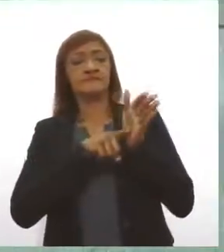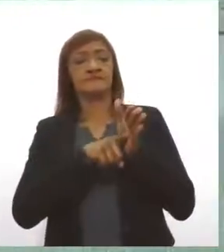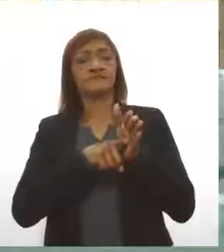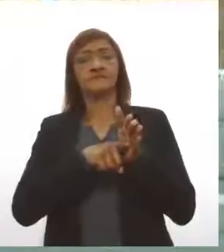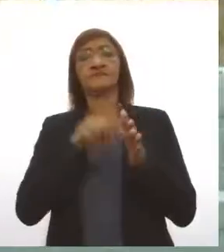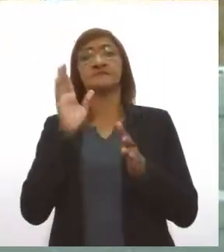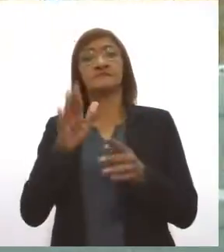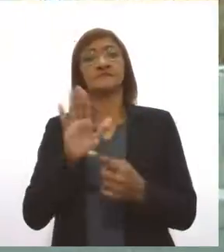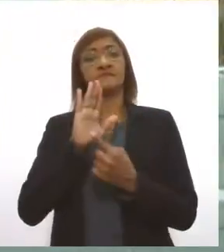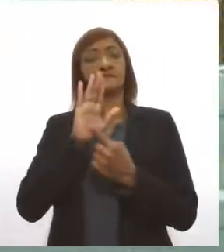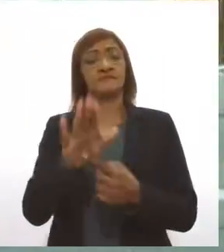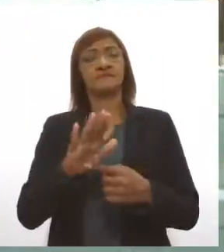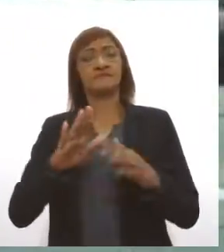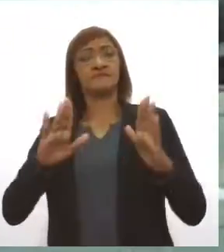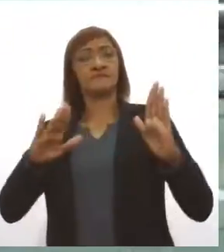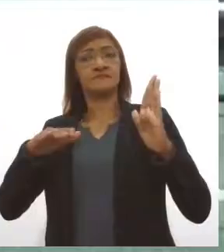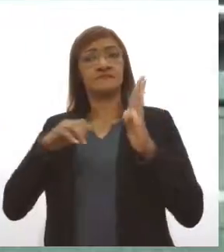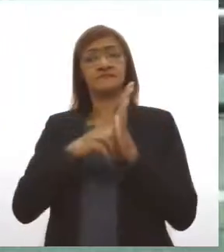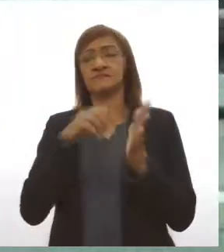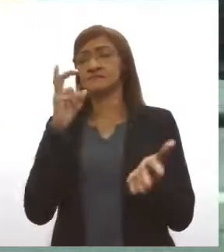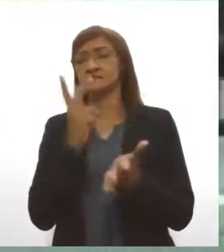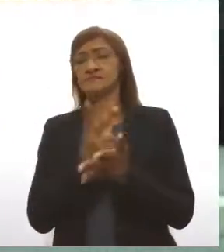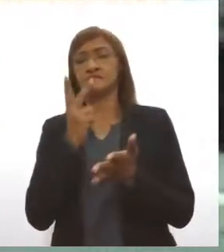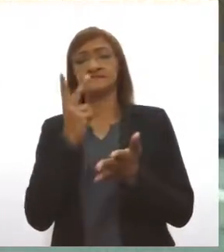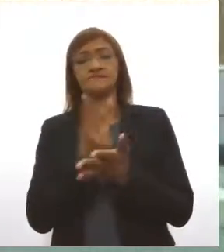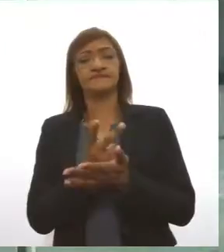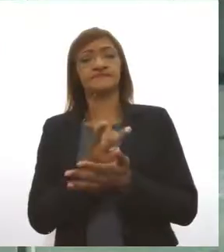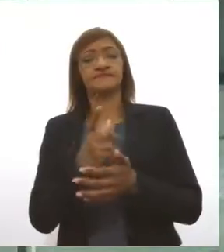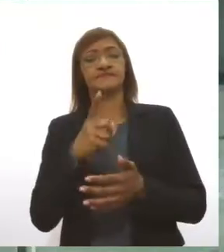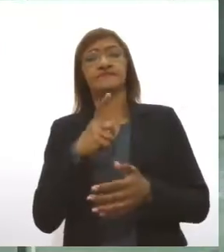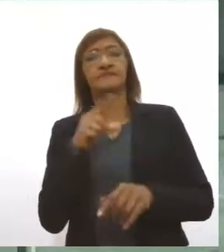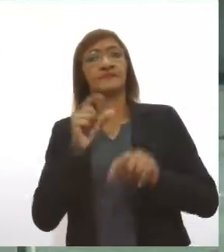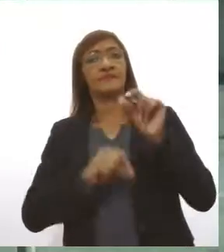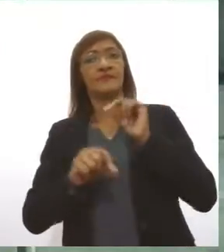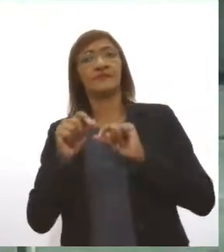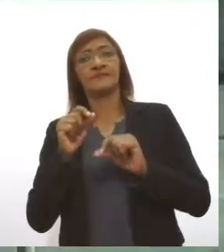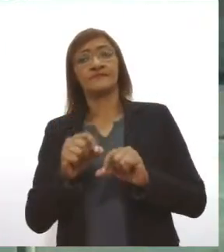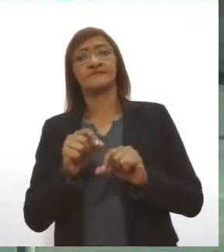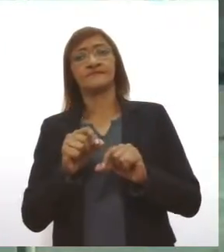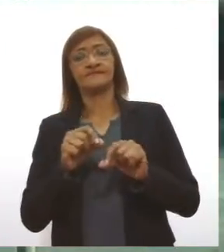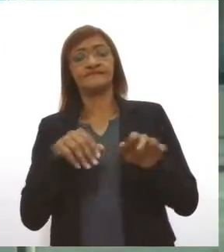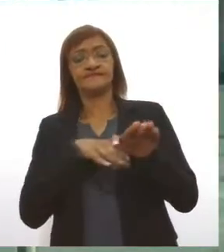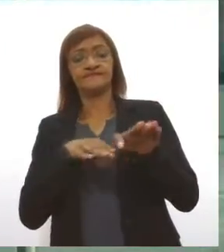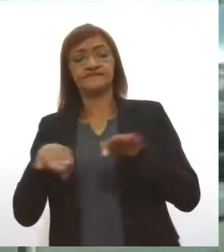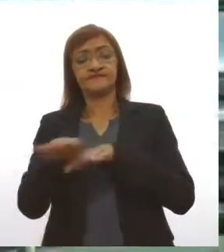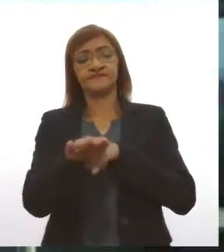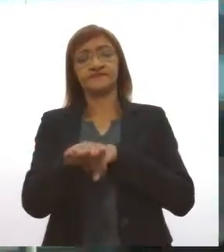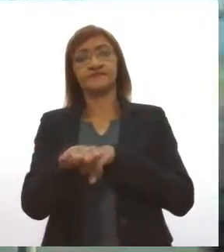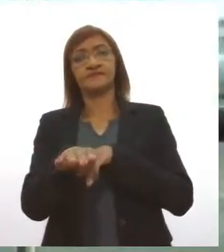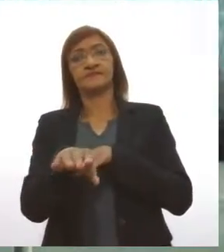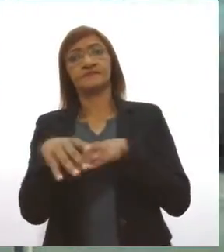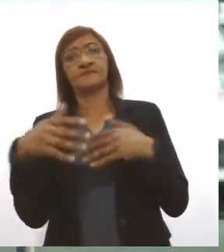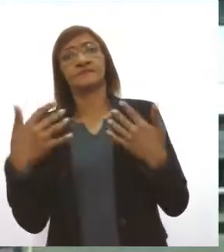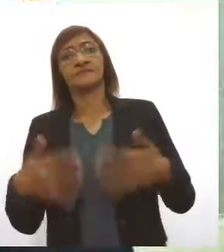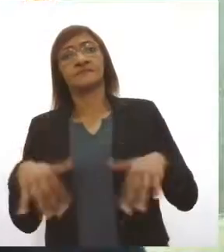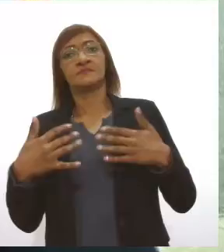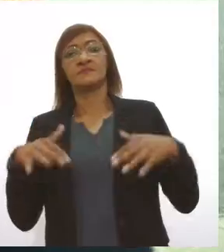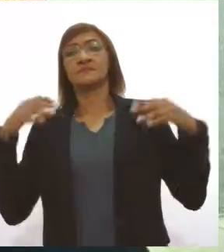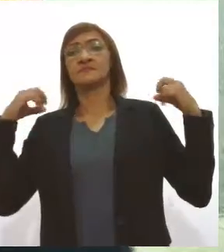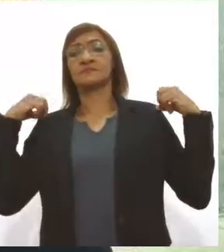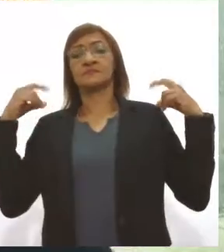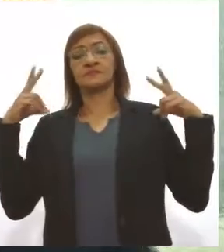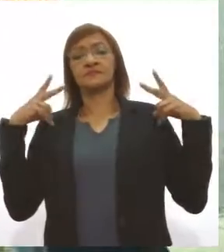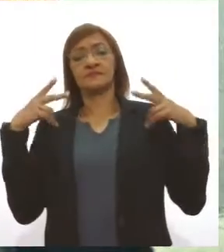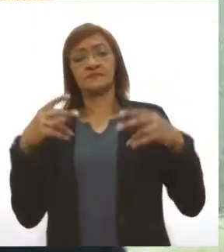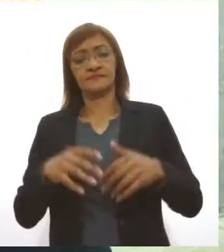acidentes registrados possuem como causa a imprudência ou imperícia dos condutores. Tem